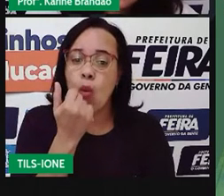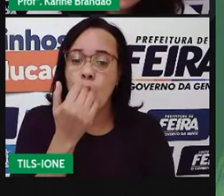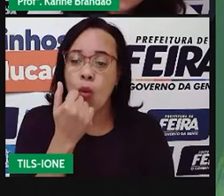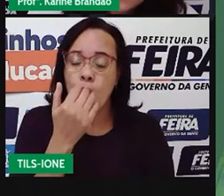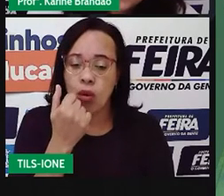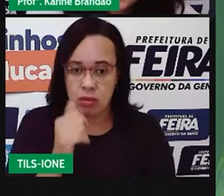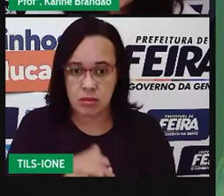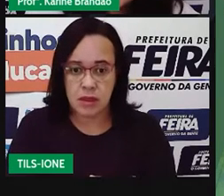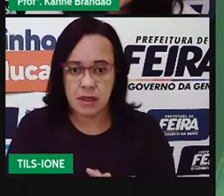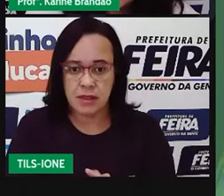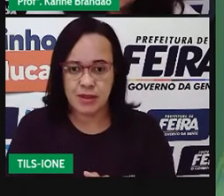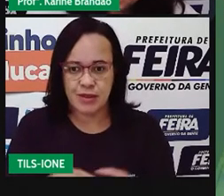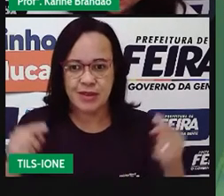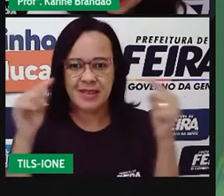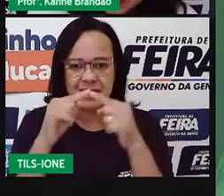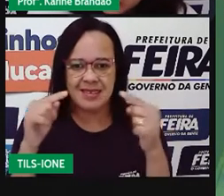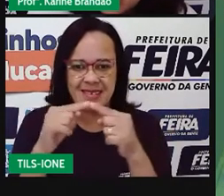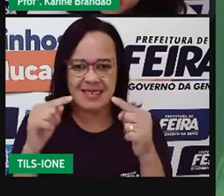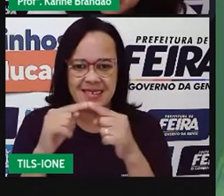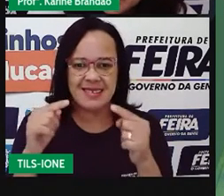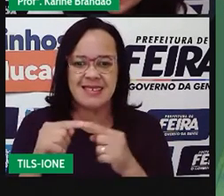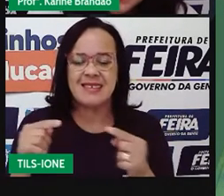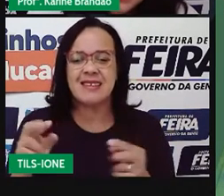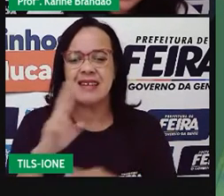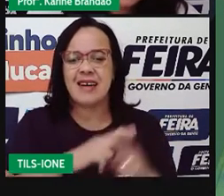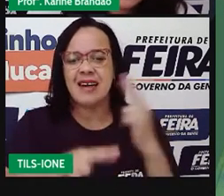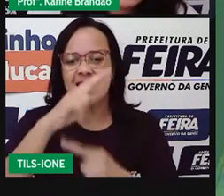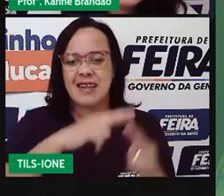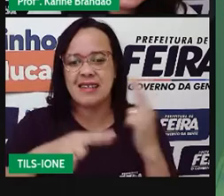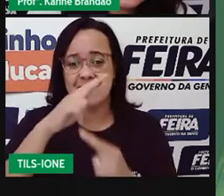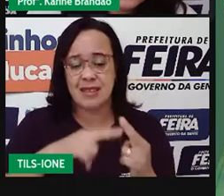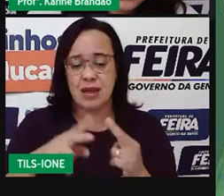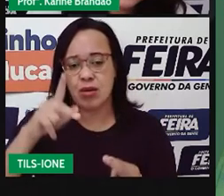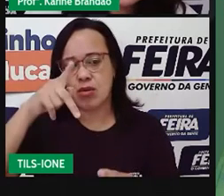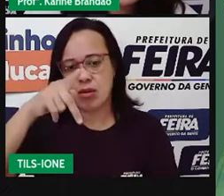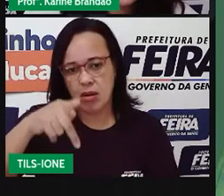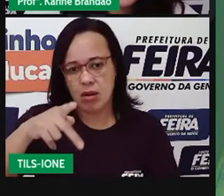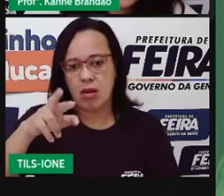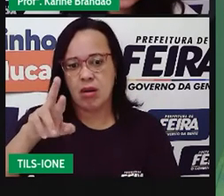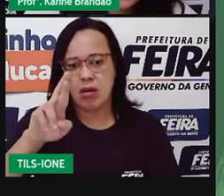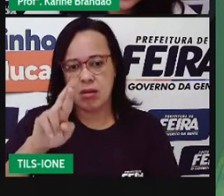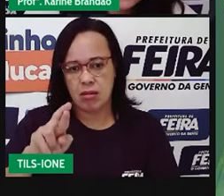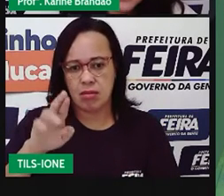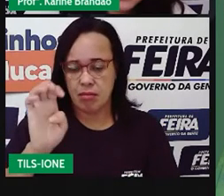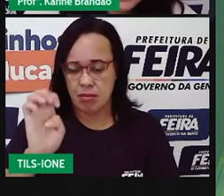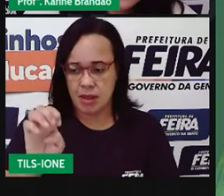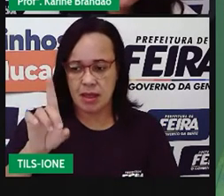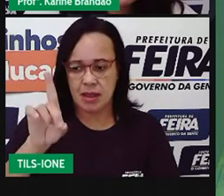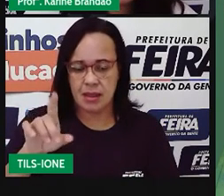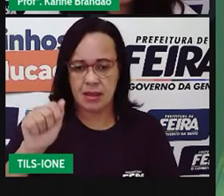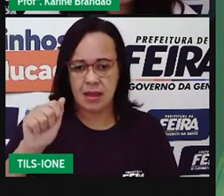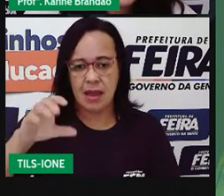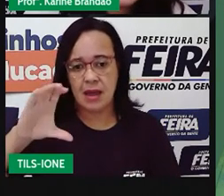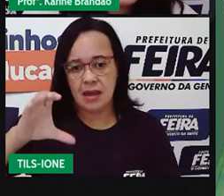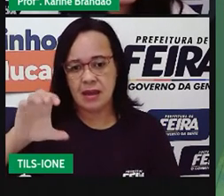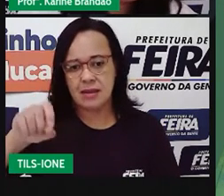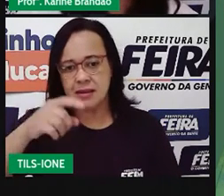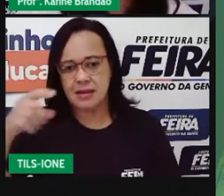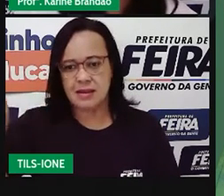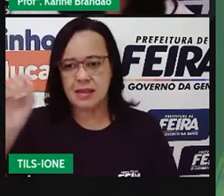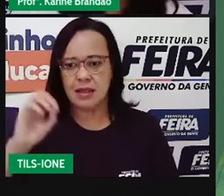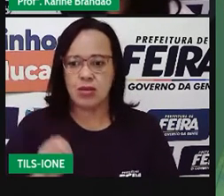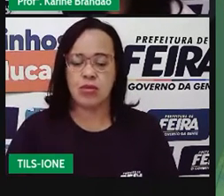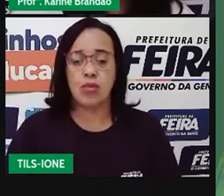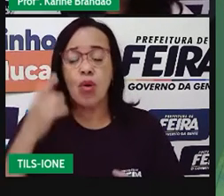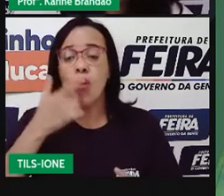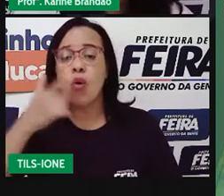é essa? Predação. Tranquilo? Uma outra, um outro vídeo que a gente pode ver aqui, é